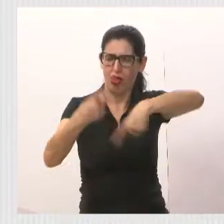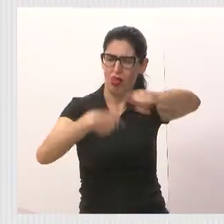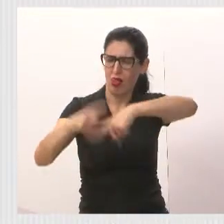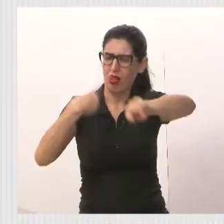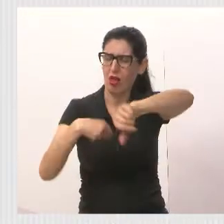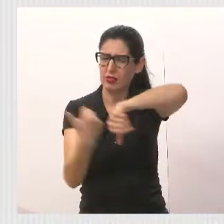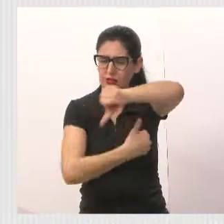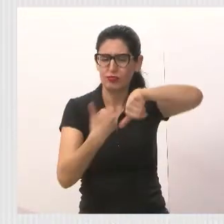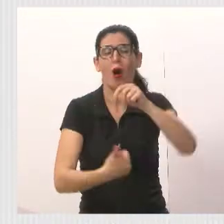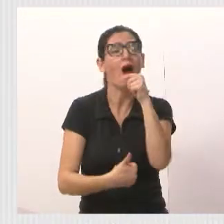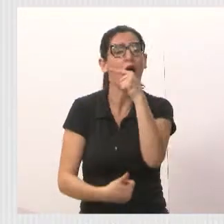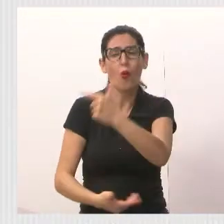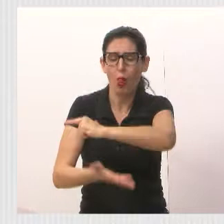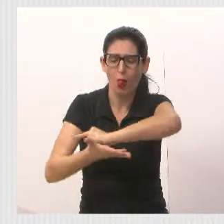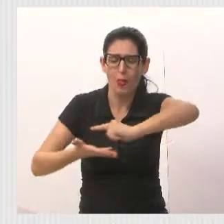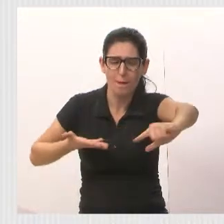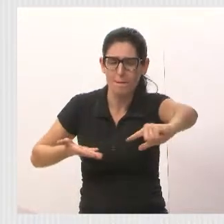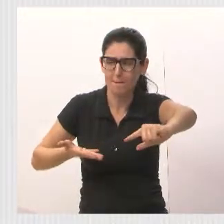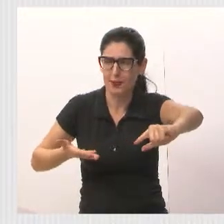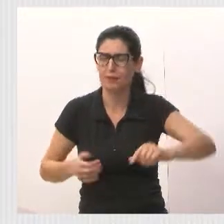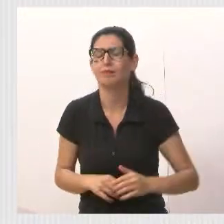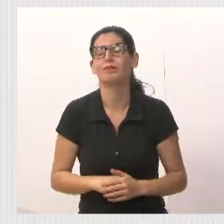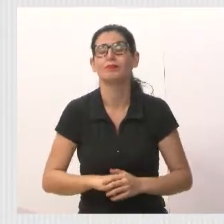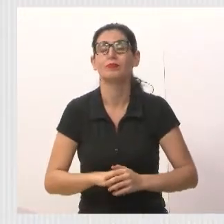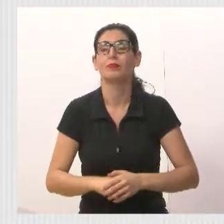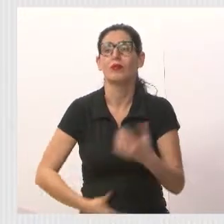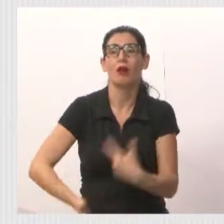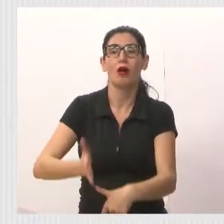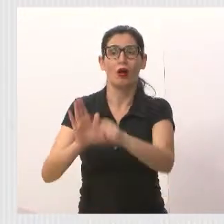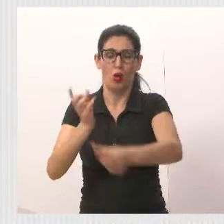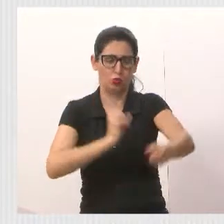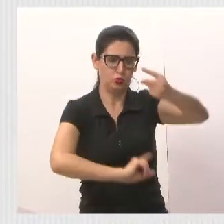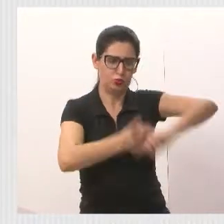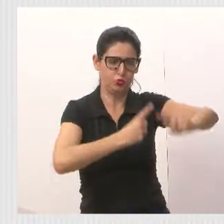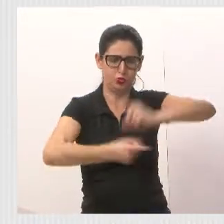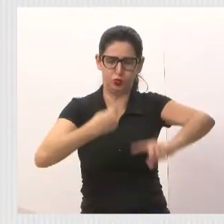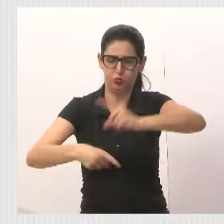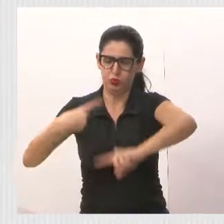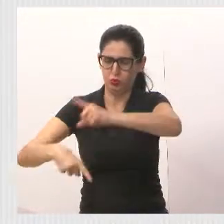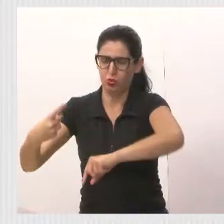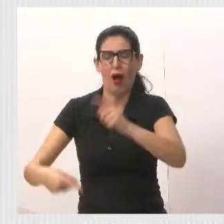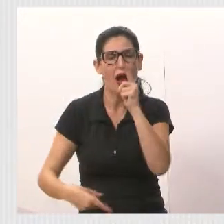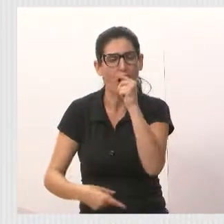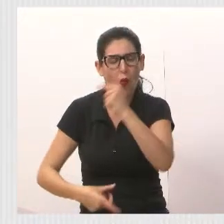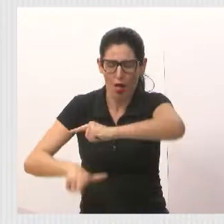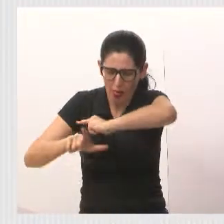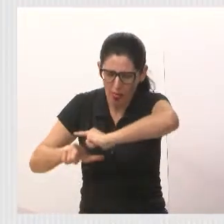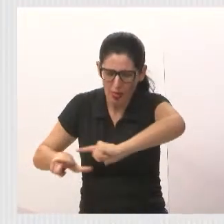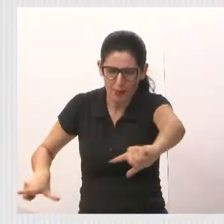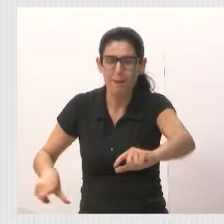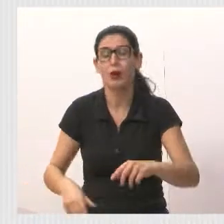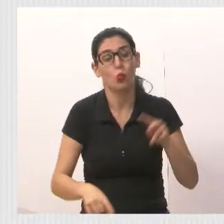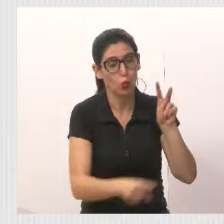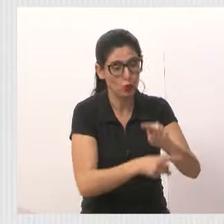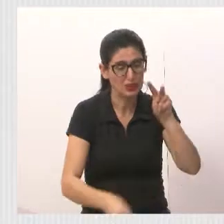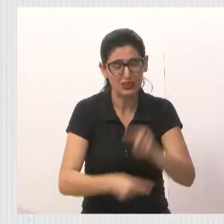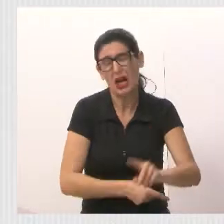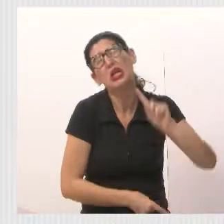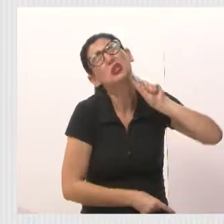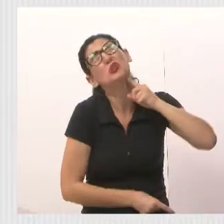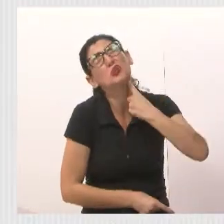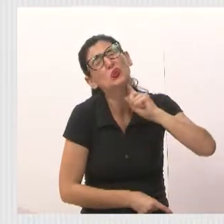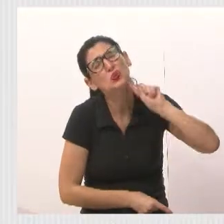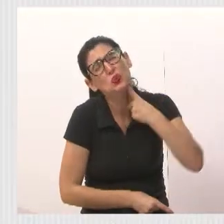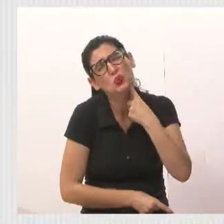drenagem do tanquinho, tem que vir a cuidar dessa rede de esgoto, senão não adianta muito.